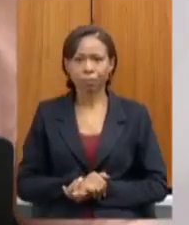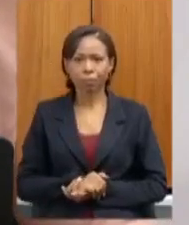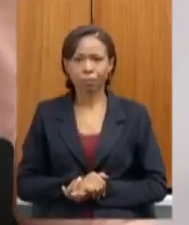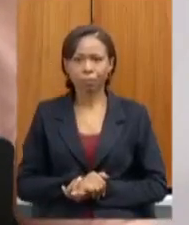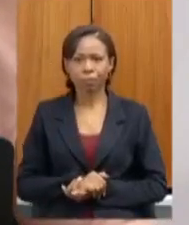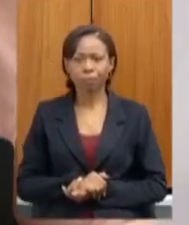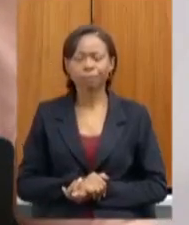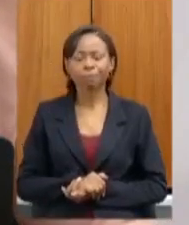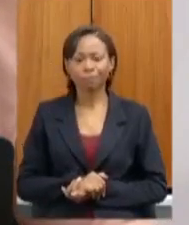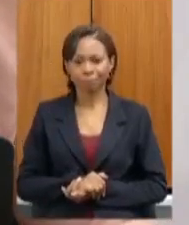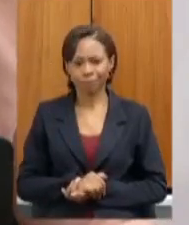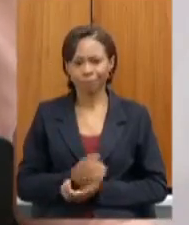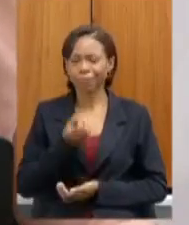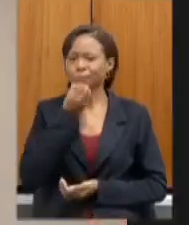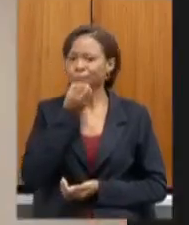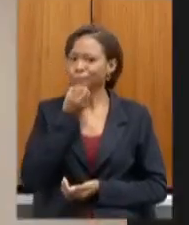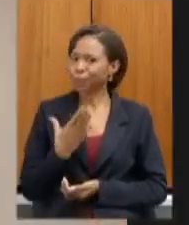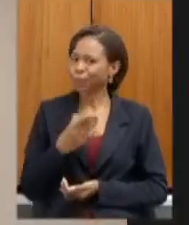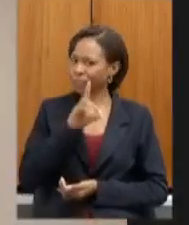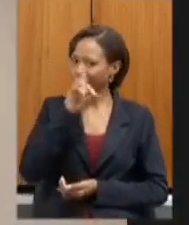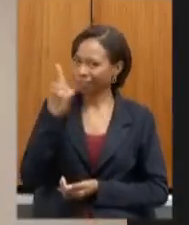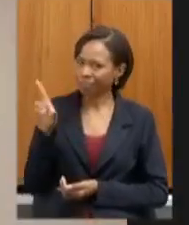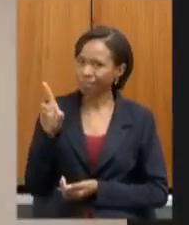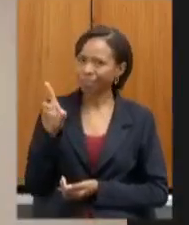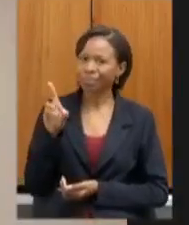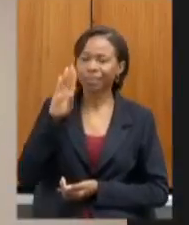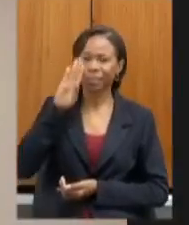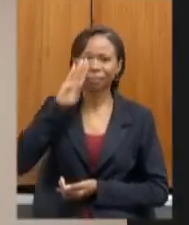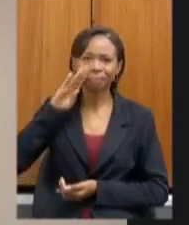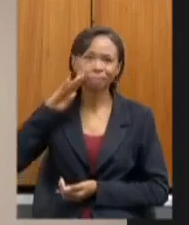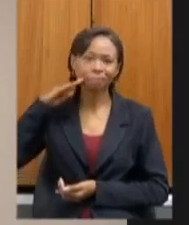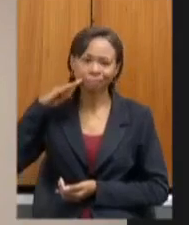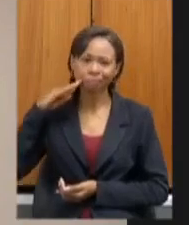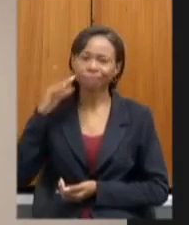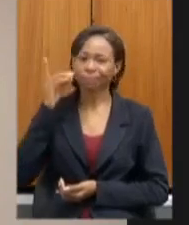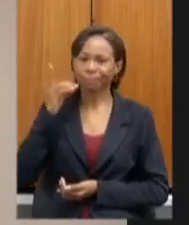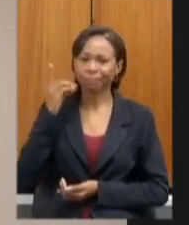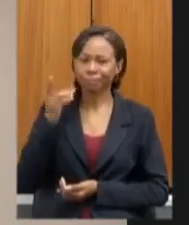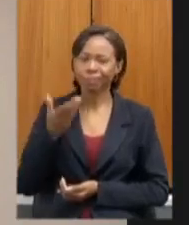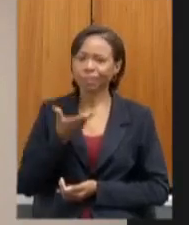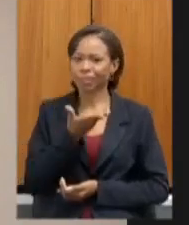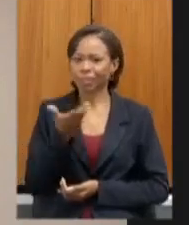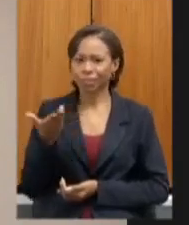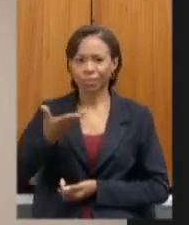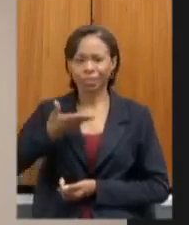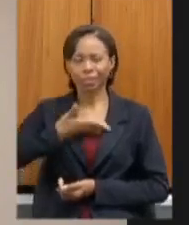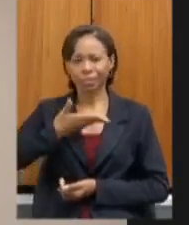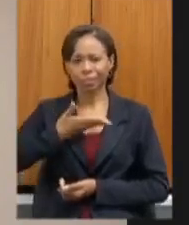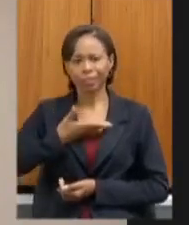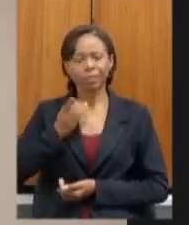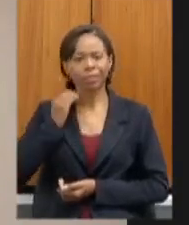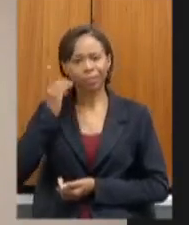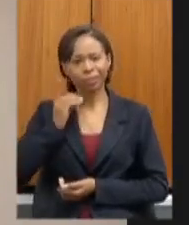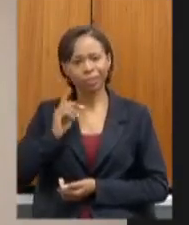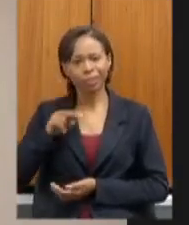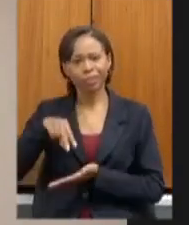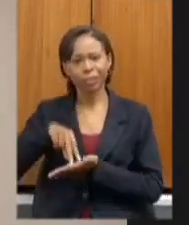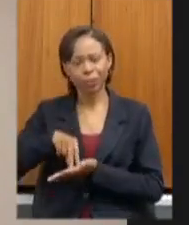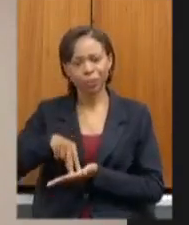Bom dia senhora presidenta Beatriz Serqueira bom dia aos caros amigos deputados presentes à reunião